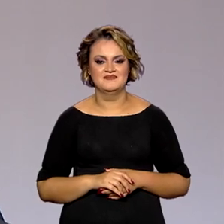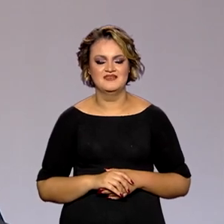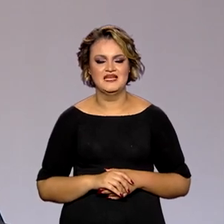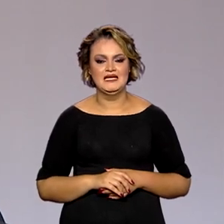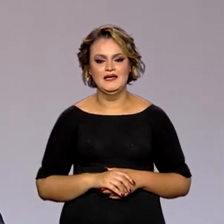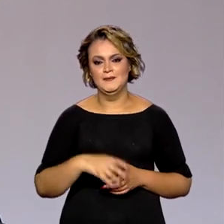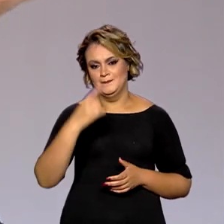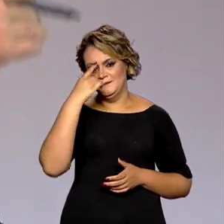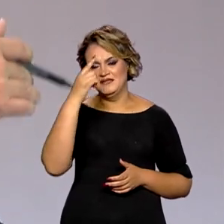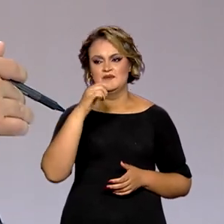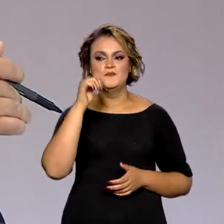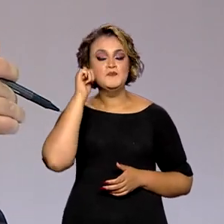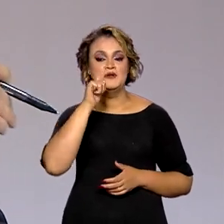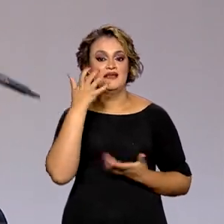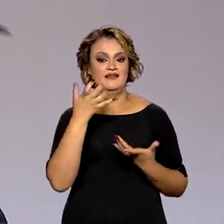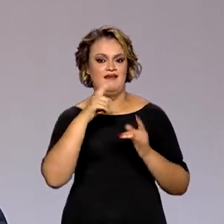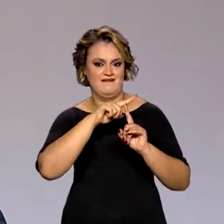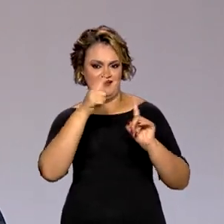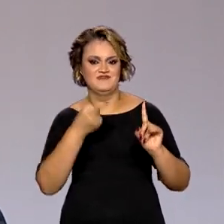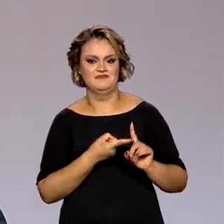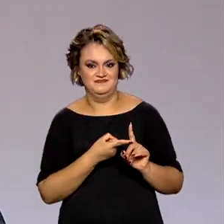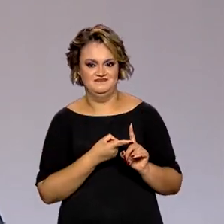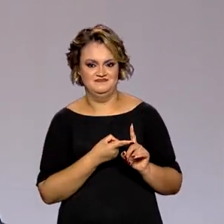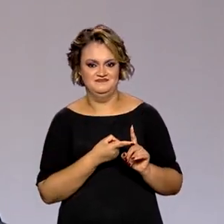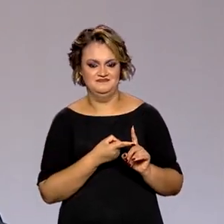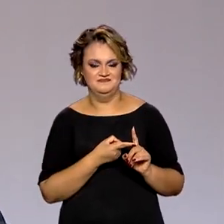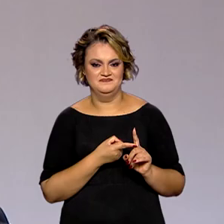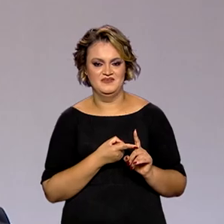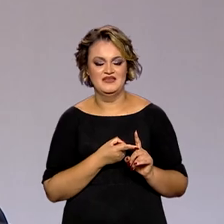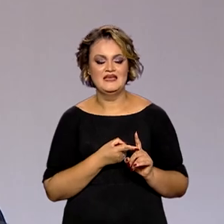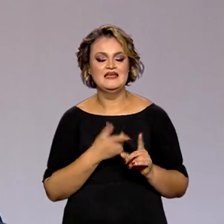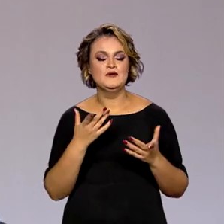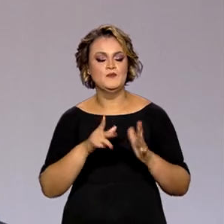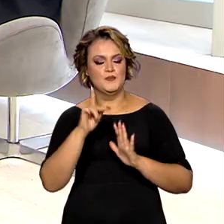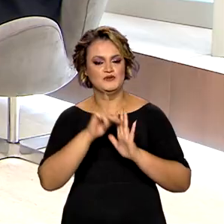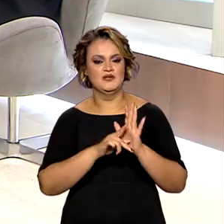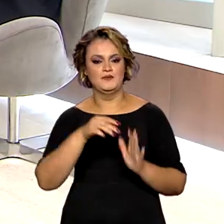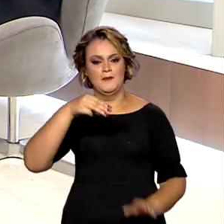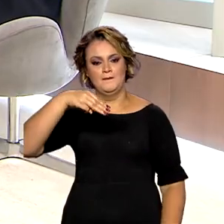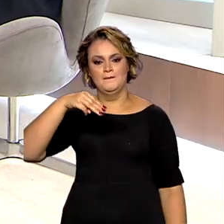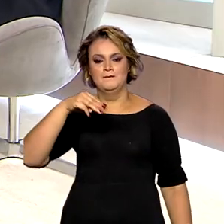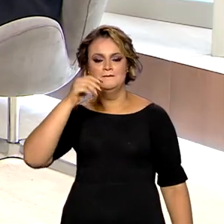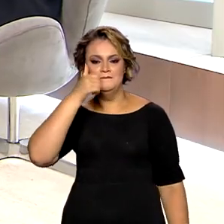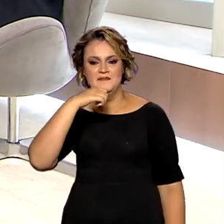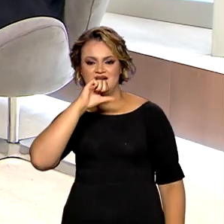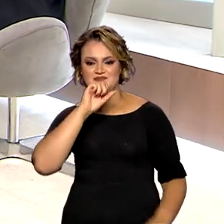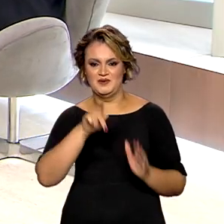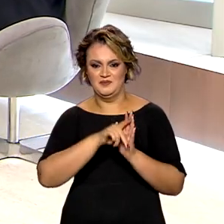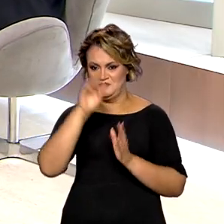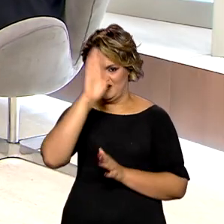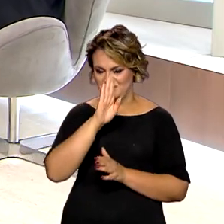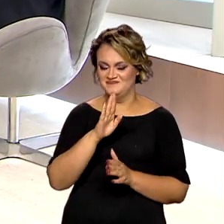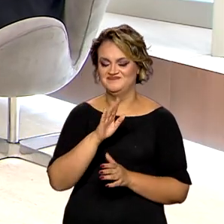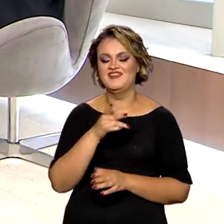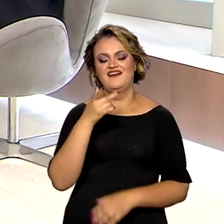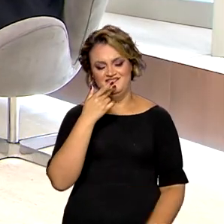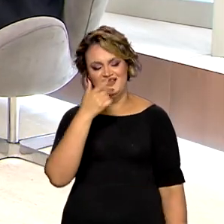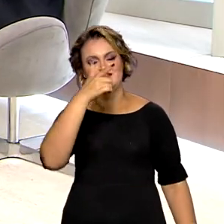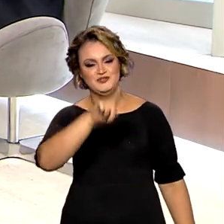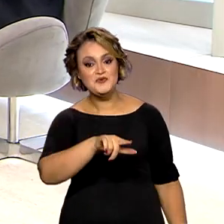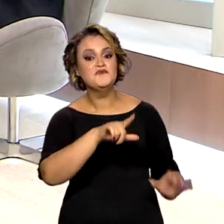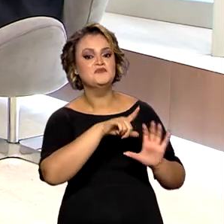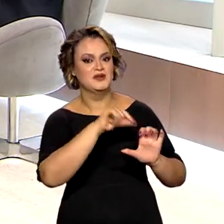mulher que opta por ser mãe. Como é que funciona o Mães do Brasil? Olha, vou até pegar um gancho ainda no empreendedorismo,